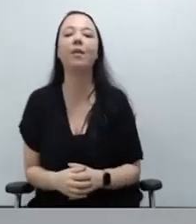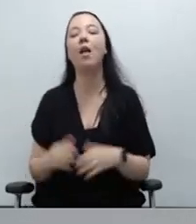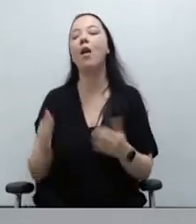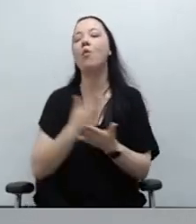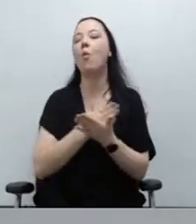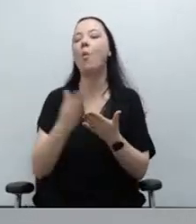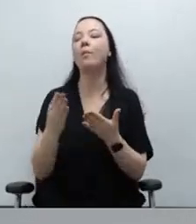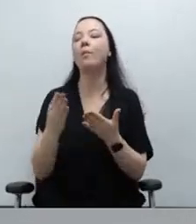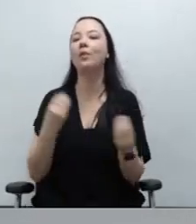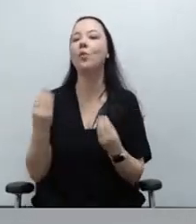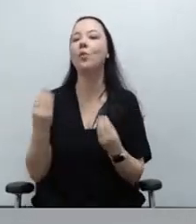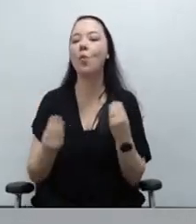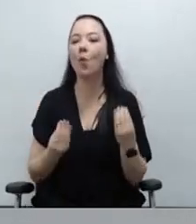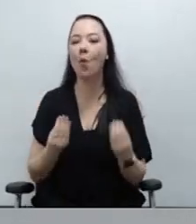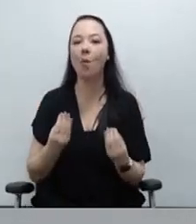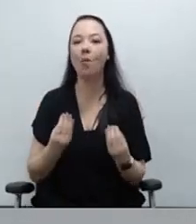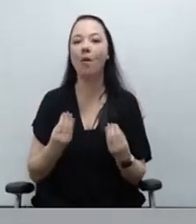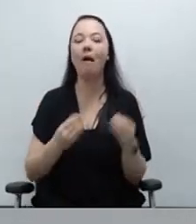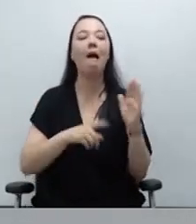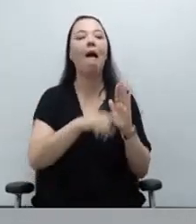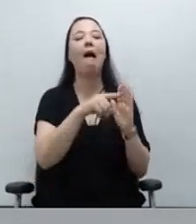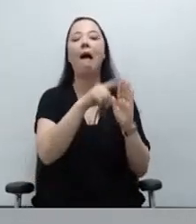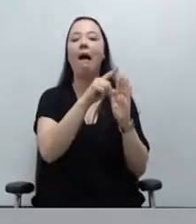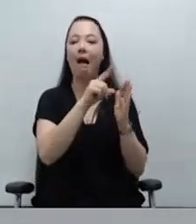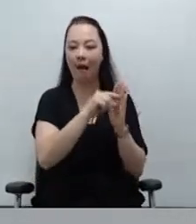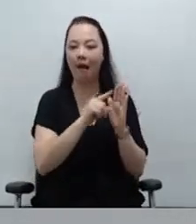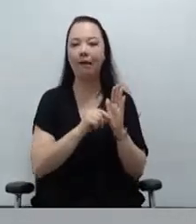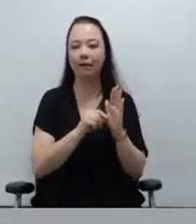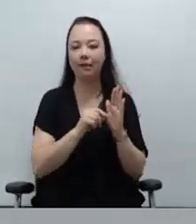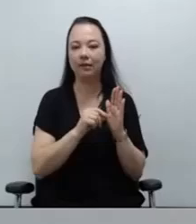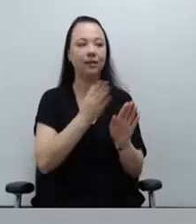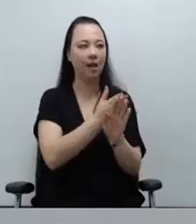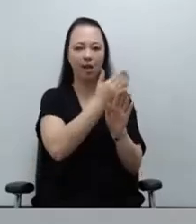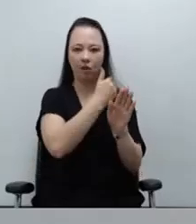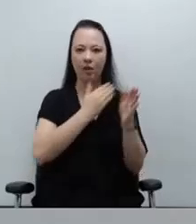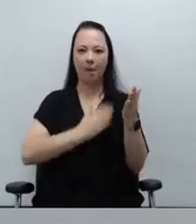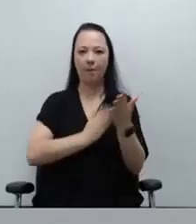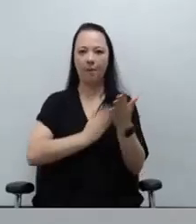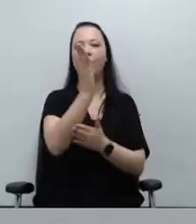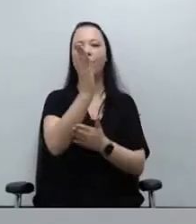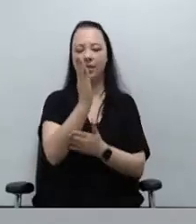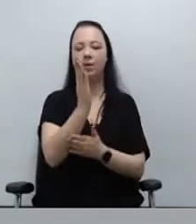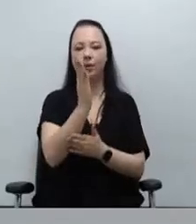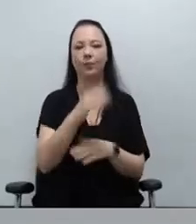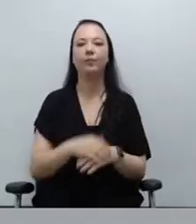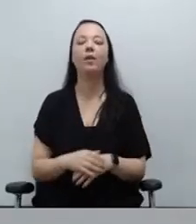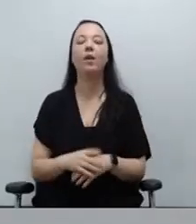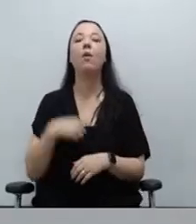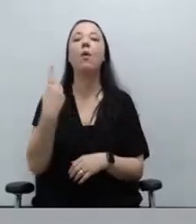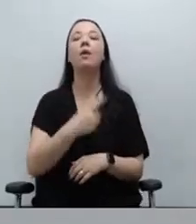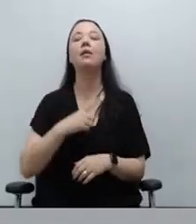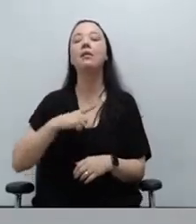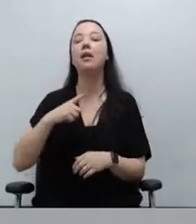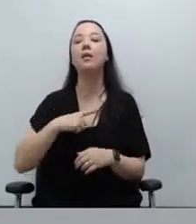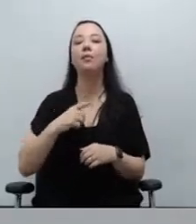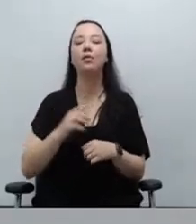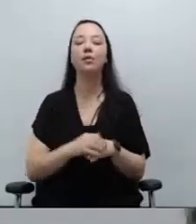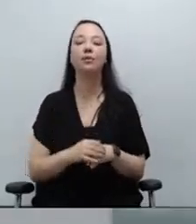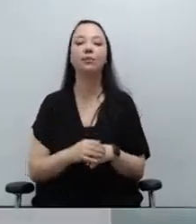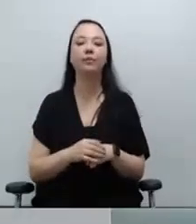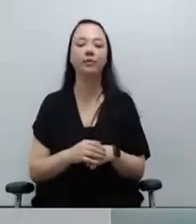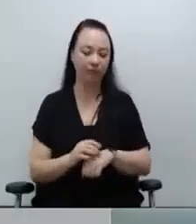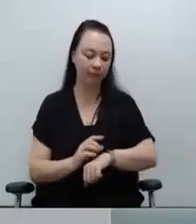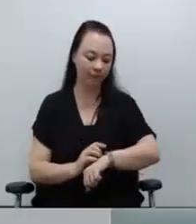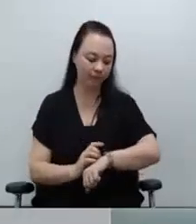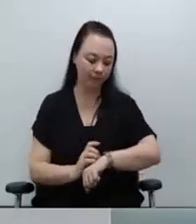a aprovação das atas anteriores. Nós temos para aprovação as pautas, calma